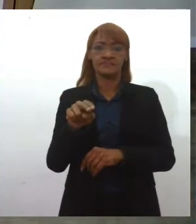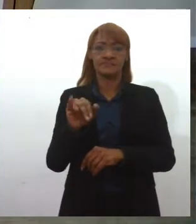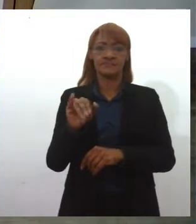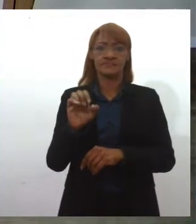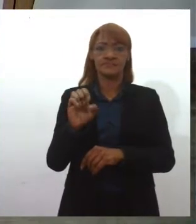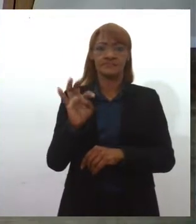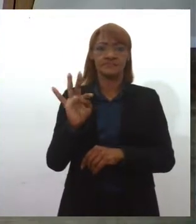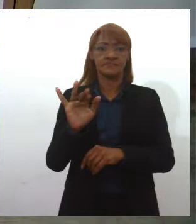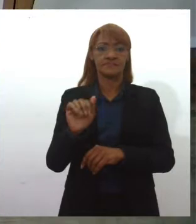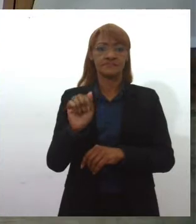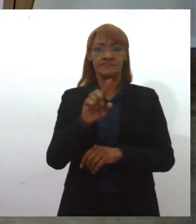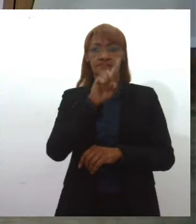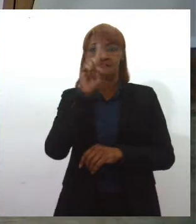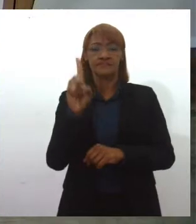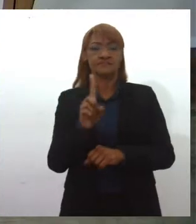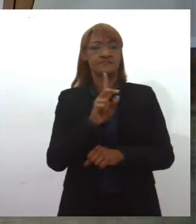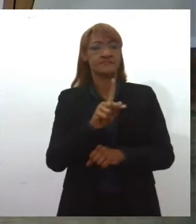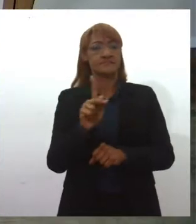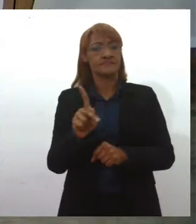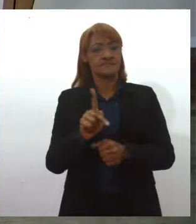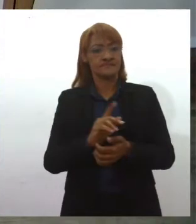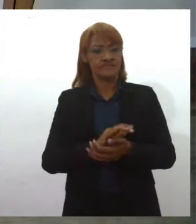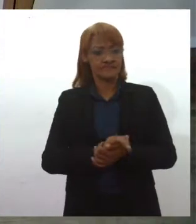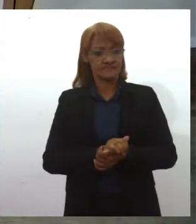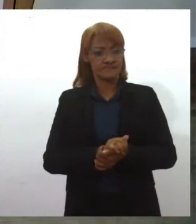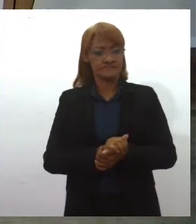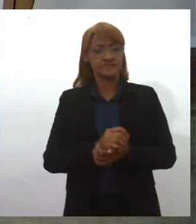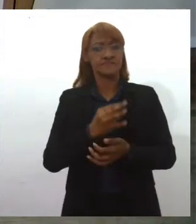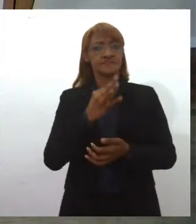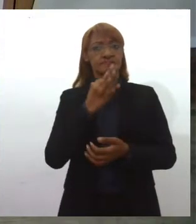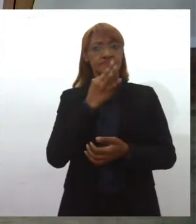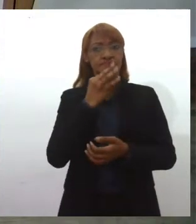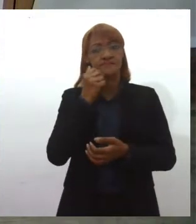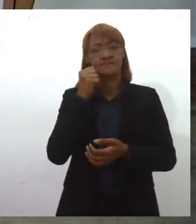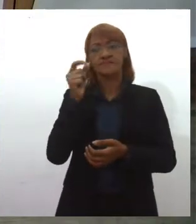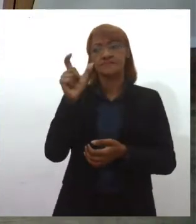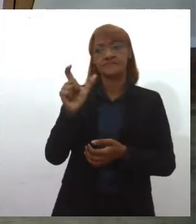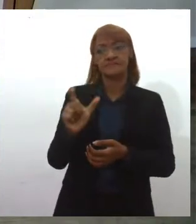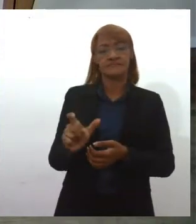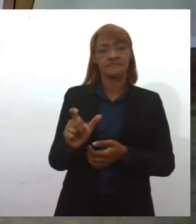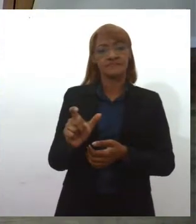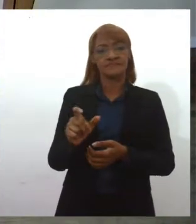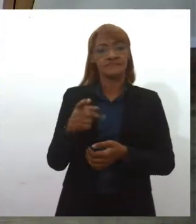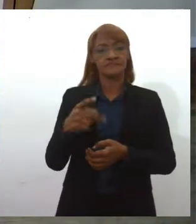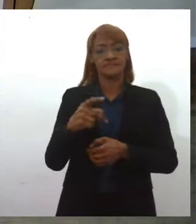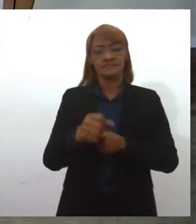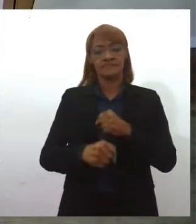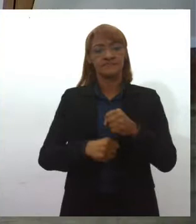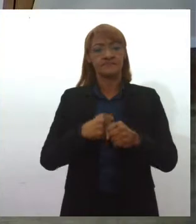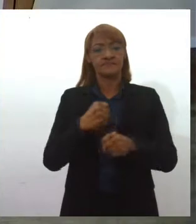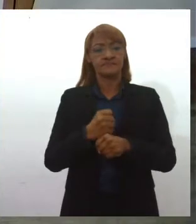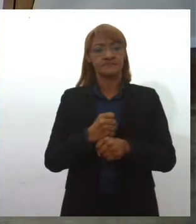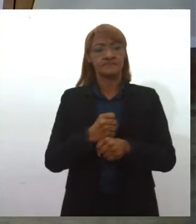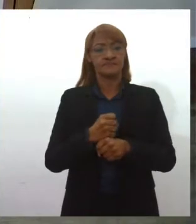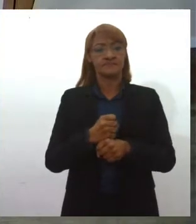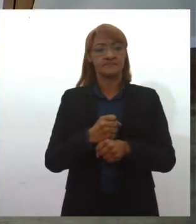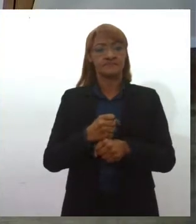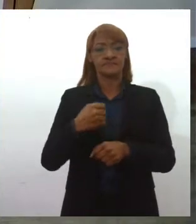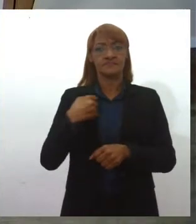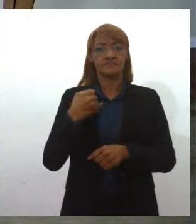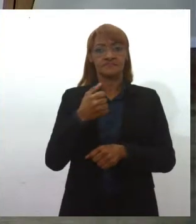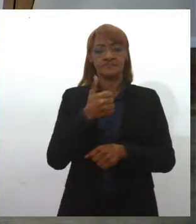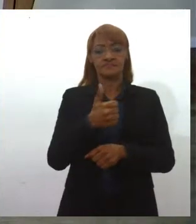do Professor. Que tal conhecer a fundo esta mulher que este ano completa 120 anos de seu nascimento?